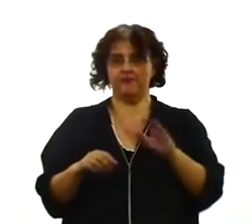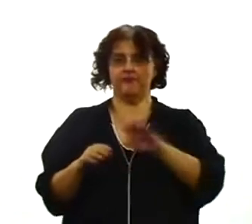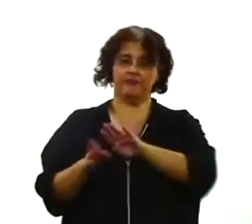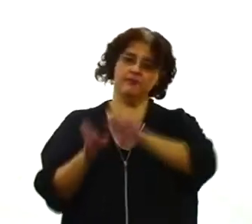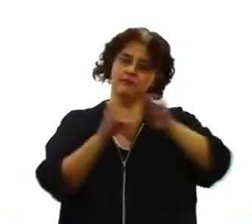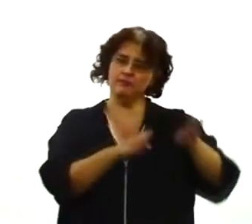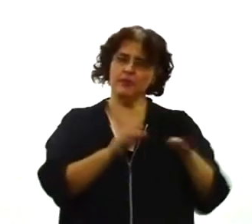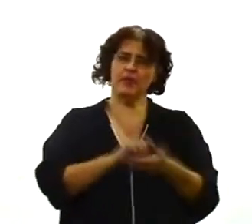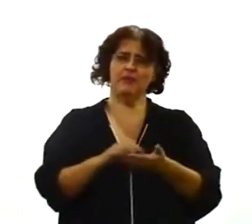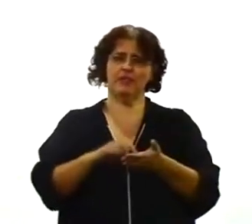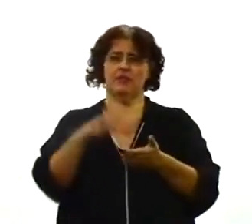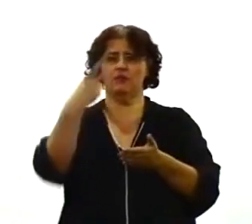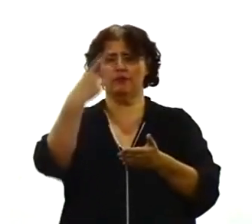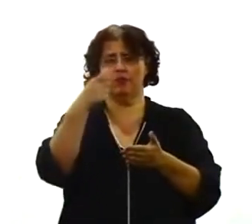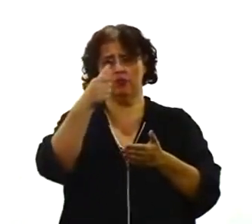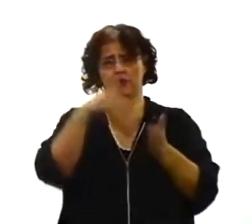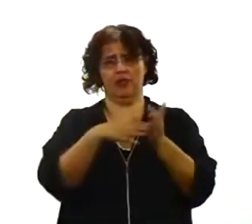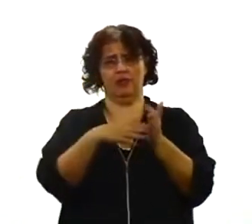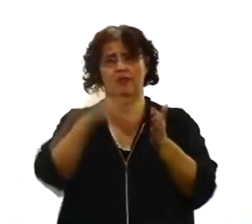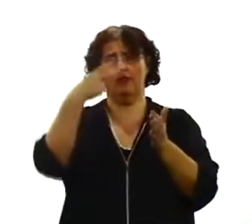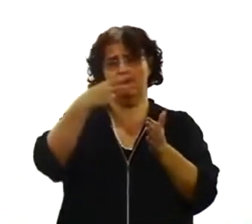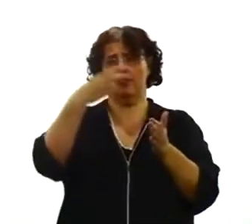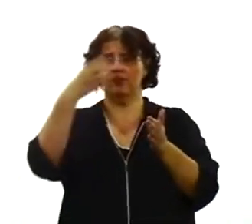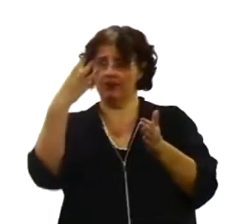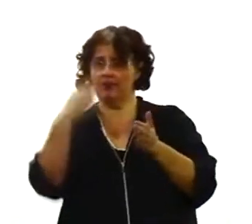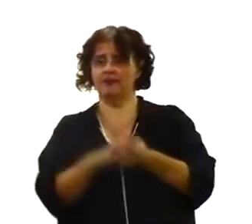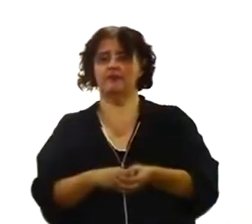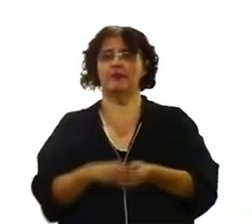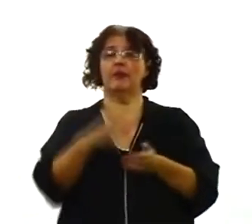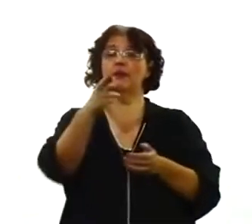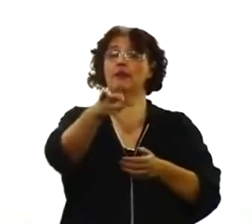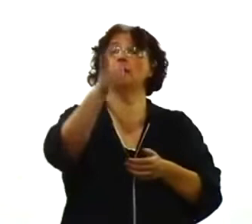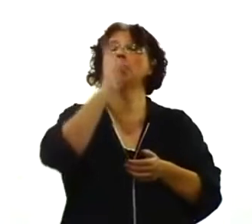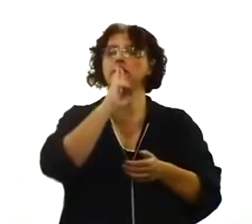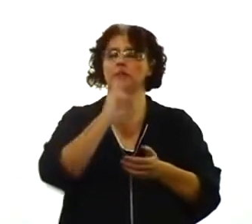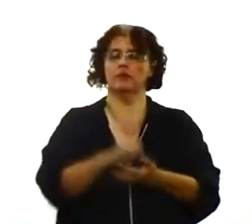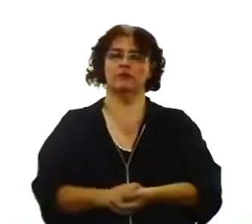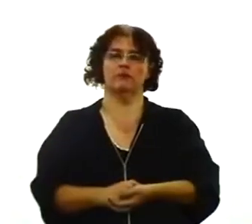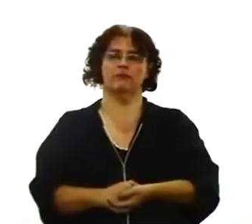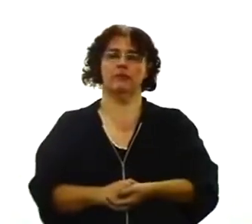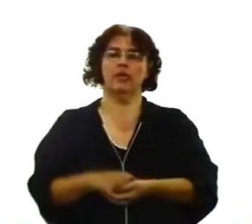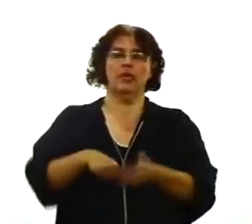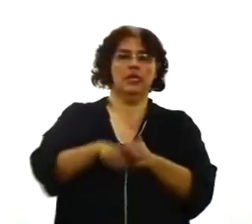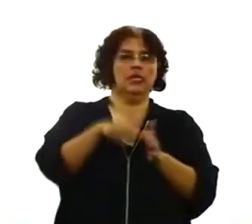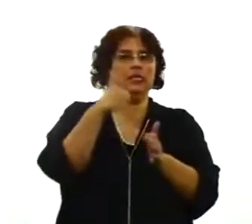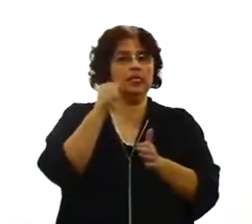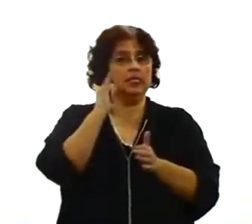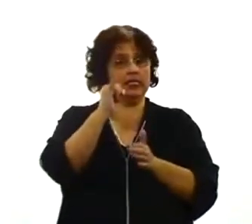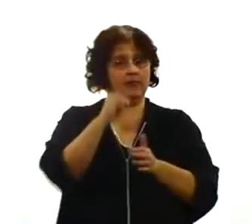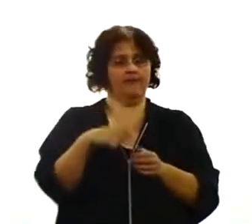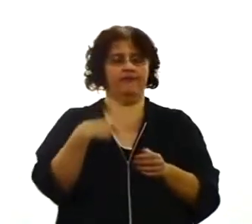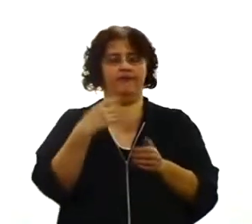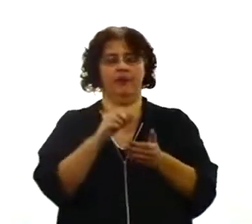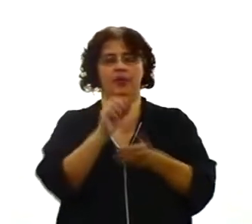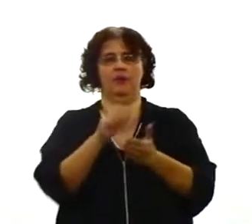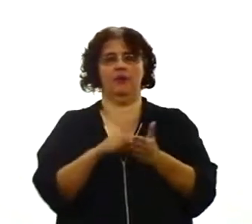versículo 23, é a questão da consequência. Se no primeiro versículo, no versículo 20, nós temos